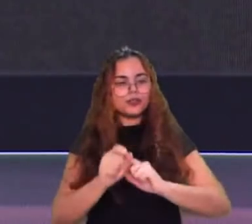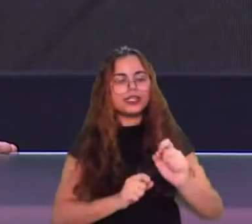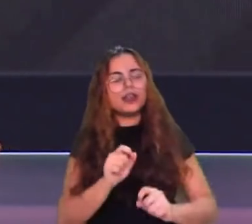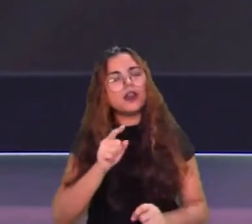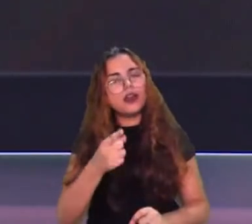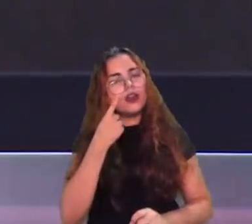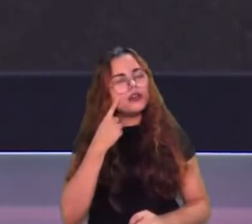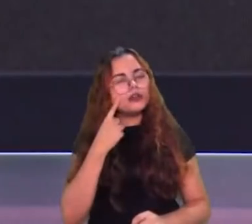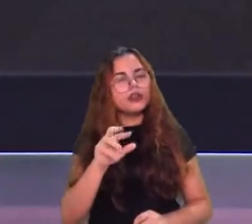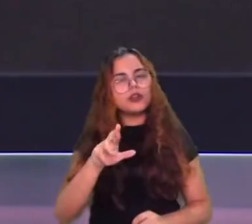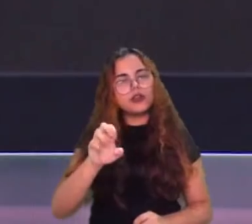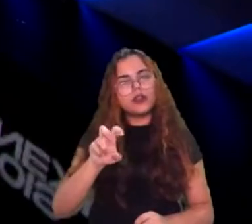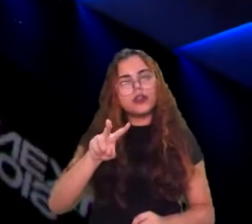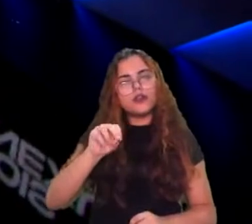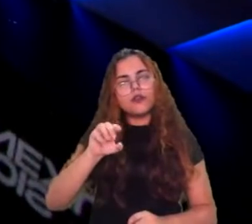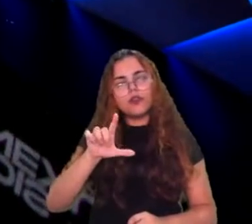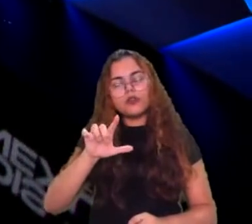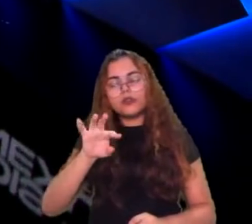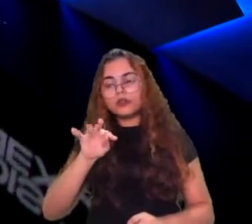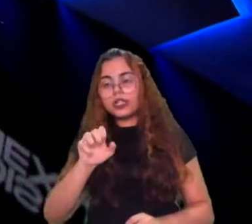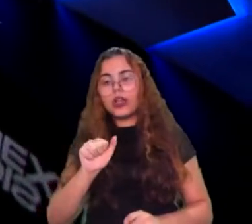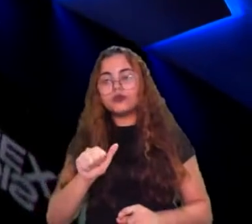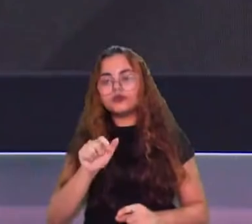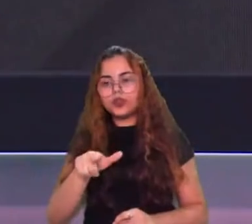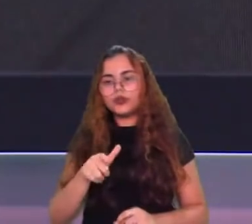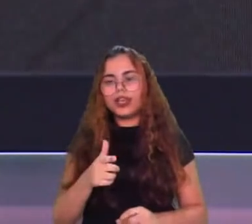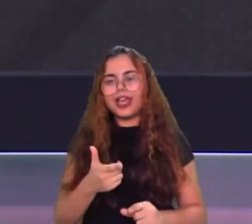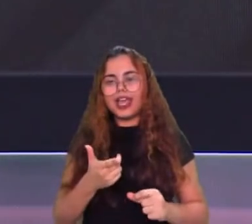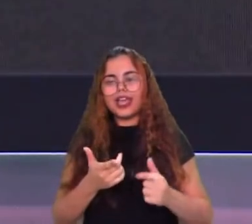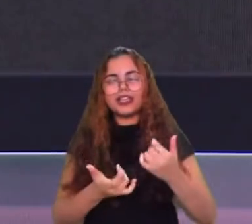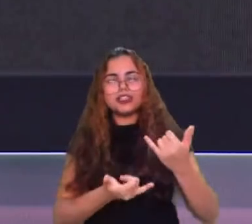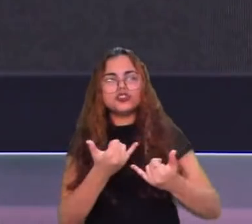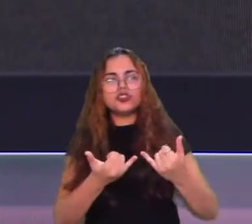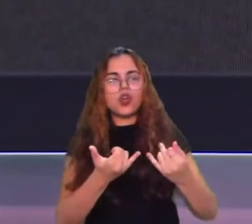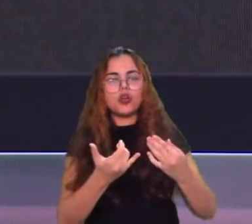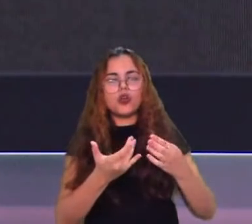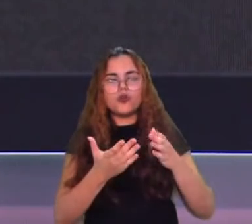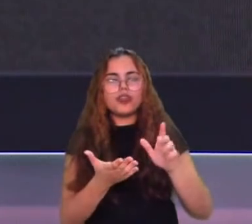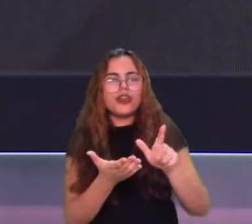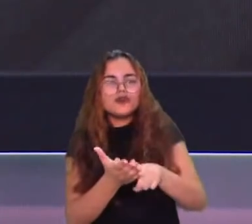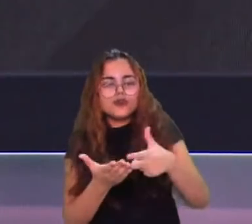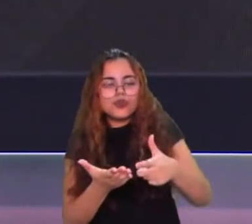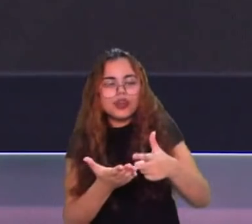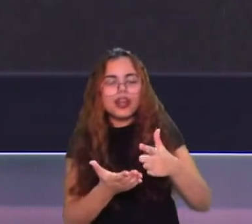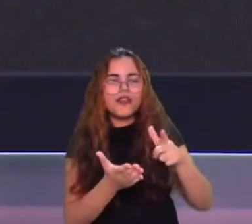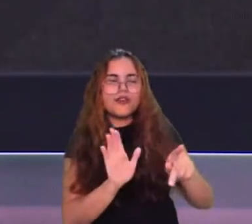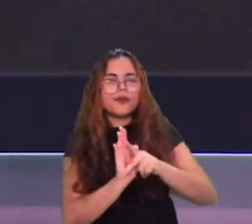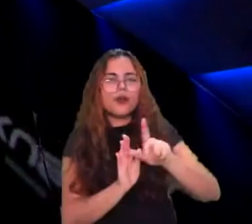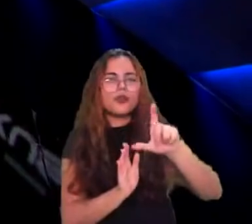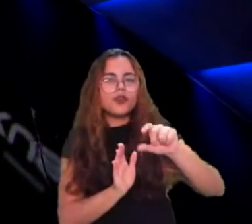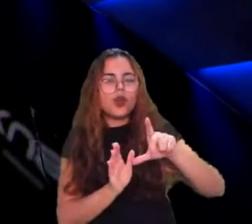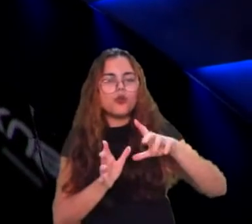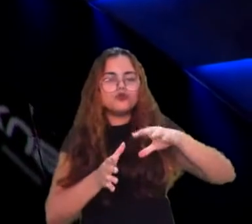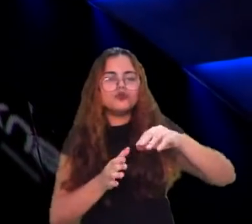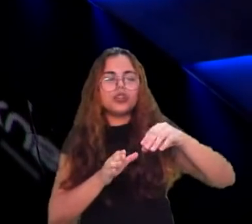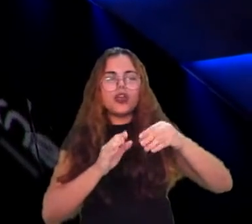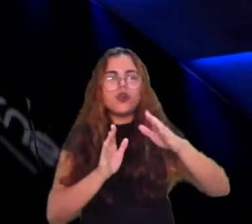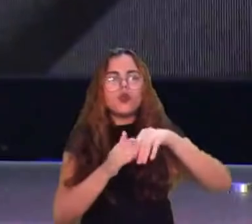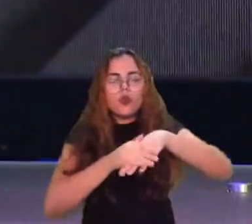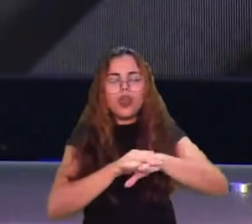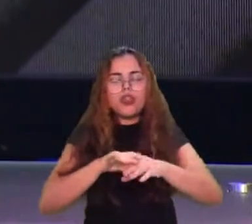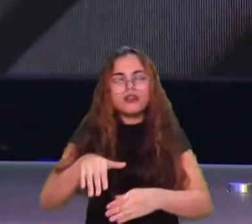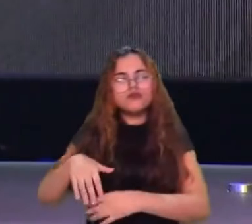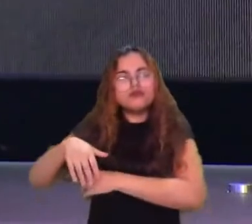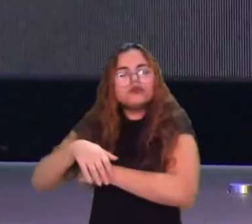jogam com o livro do League of Legends debaixo do braço. Eles fazem tudo certinho ali, mas daí falta um tompeiro... O talento. O